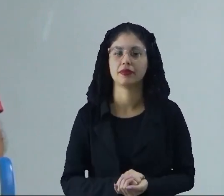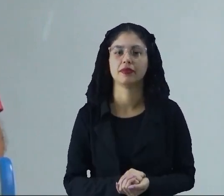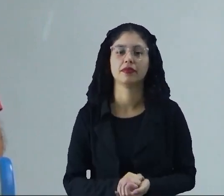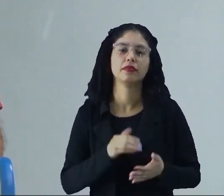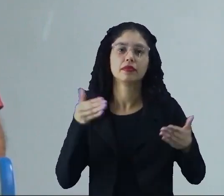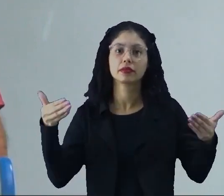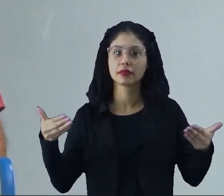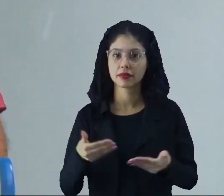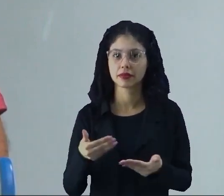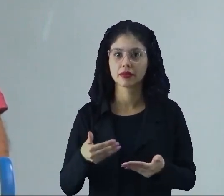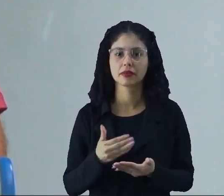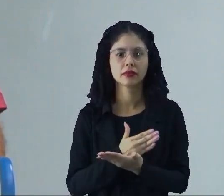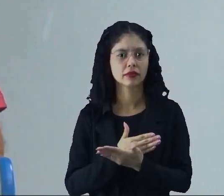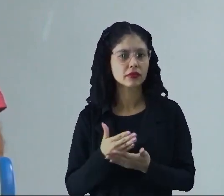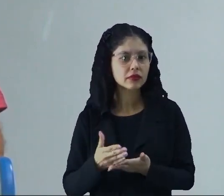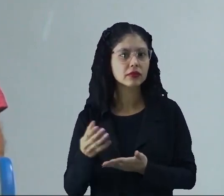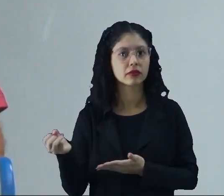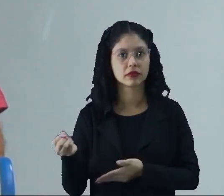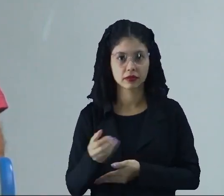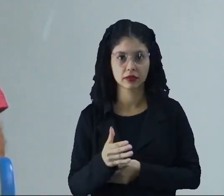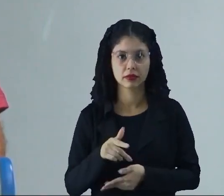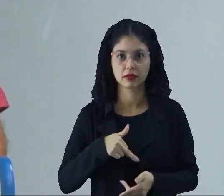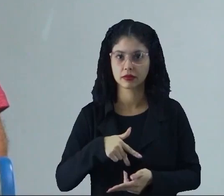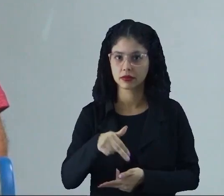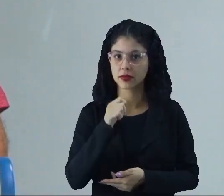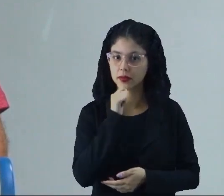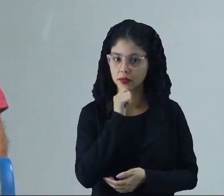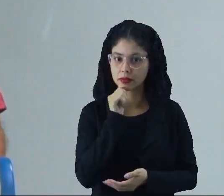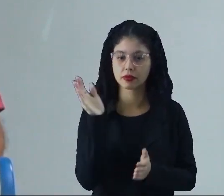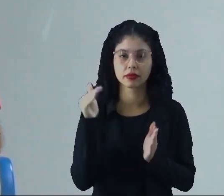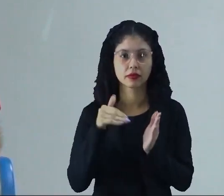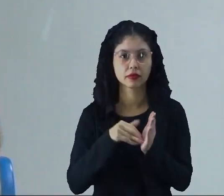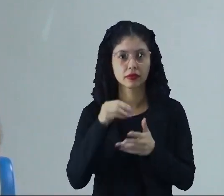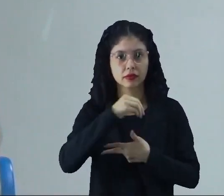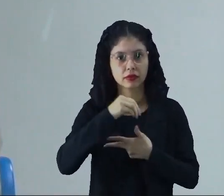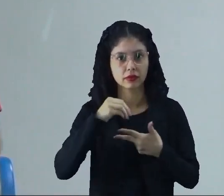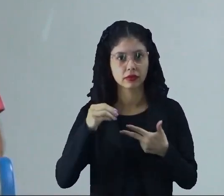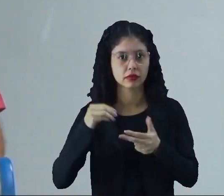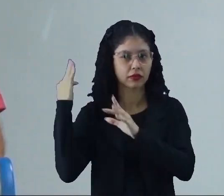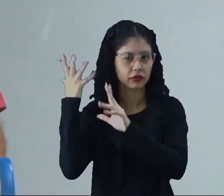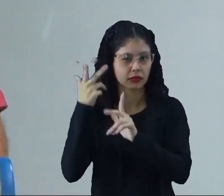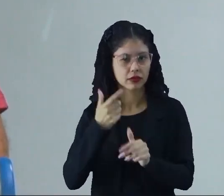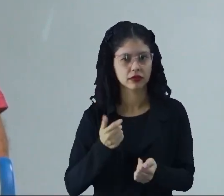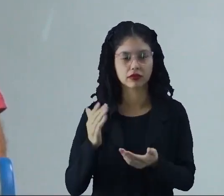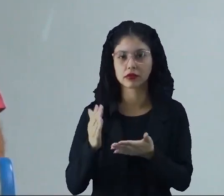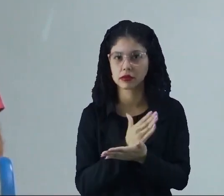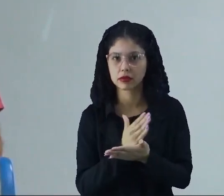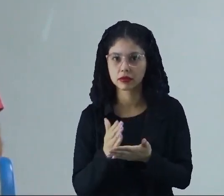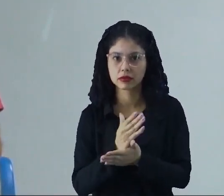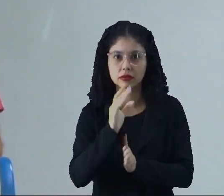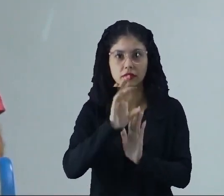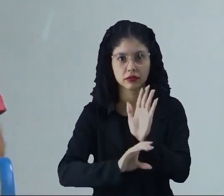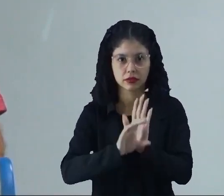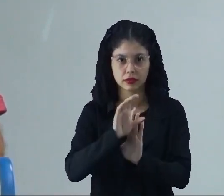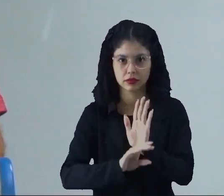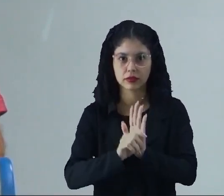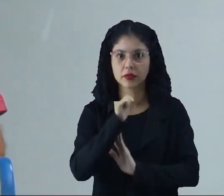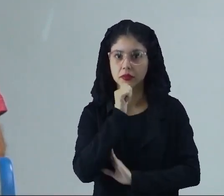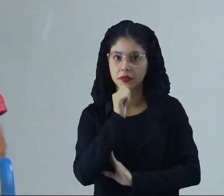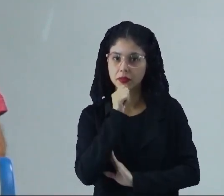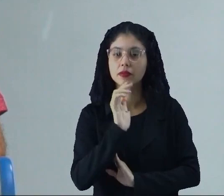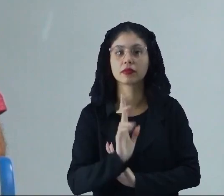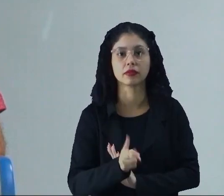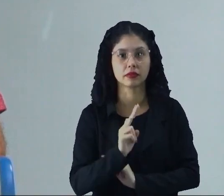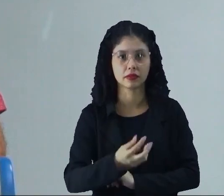Então a partir de agora vamos começar uma jornada, uma caminhada até o Enem e vamos revisar alguns conteúdos importantes que estão